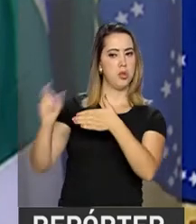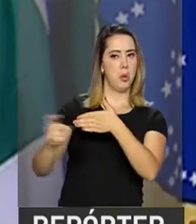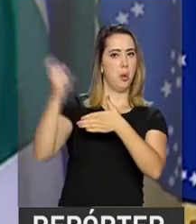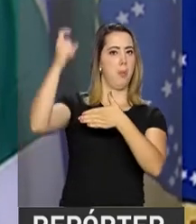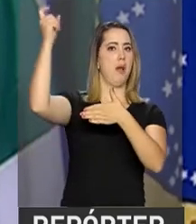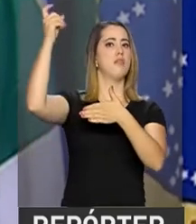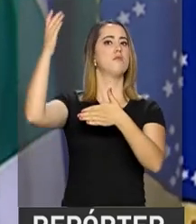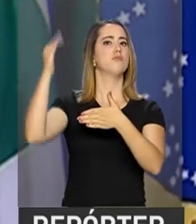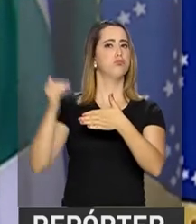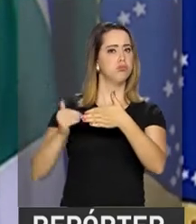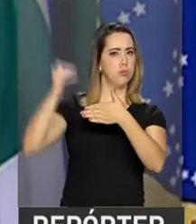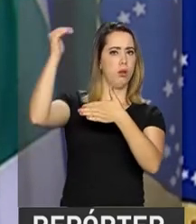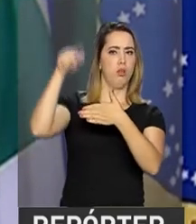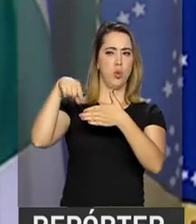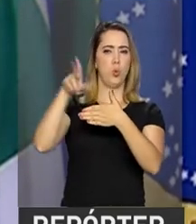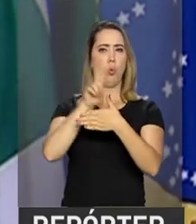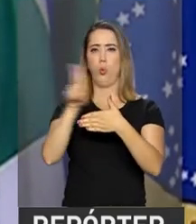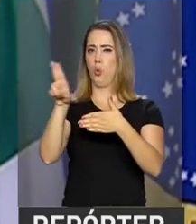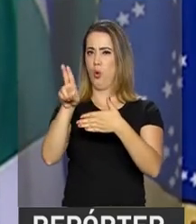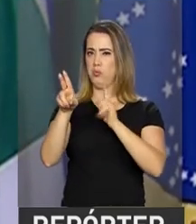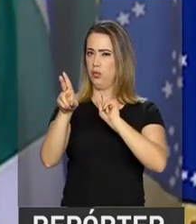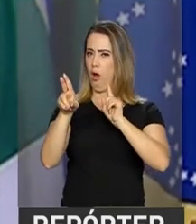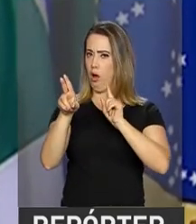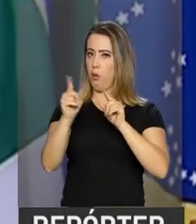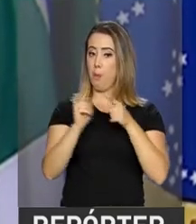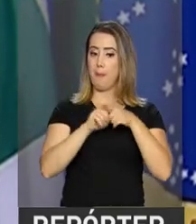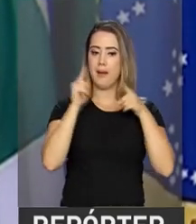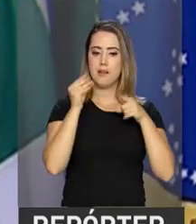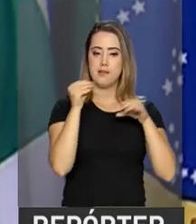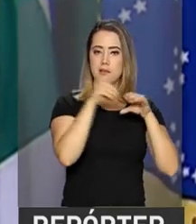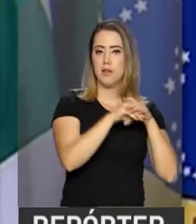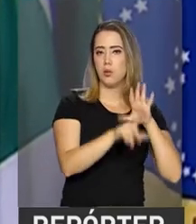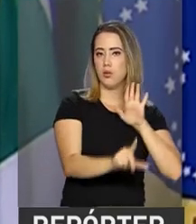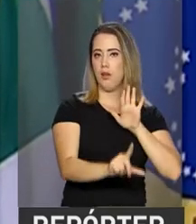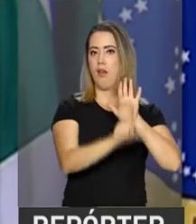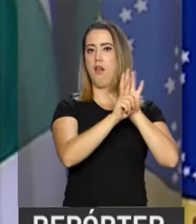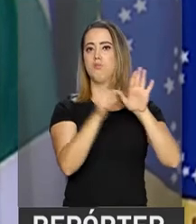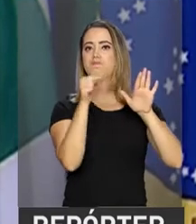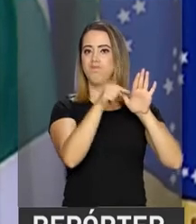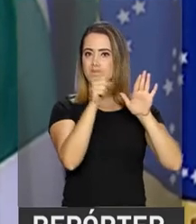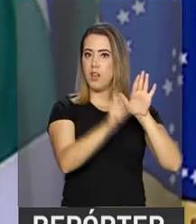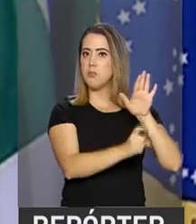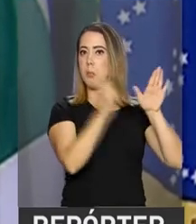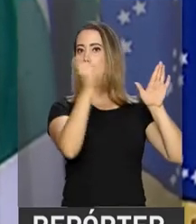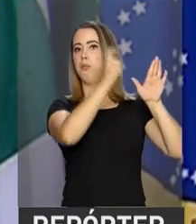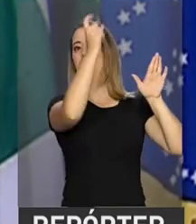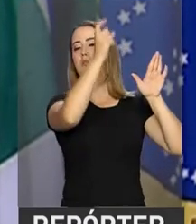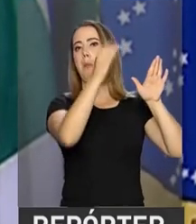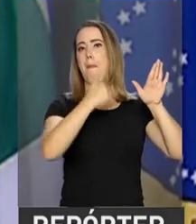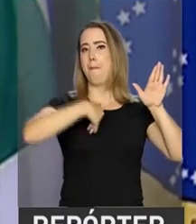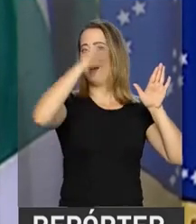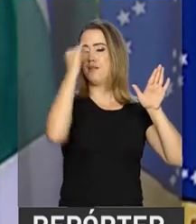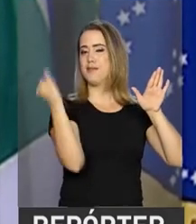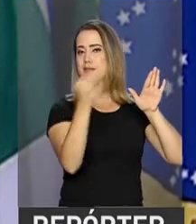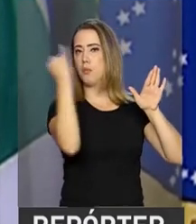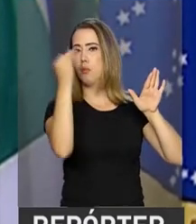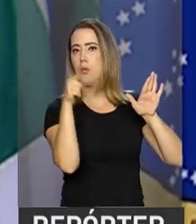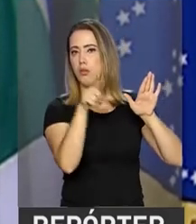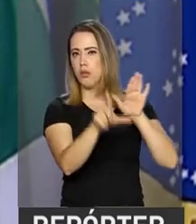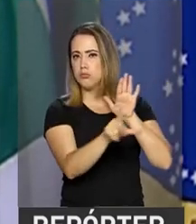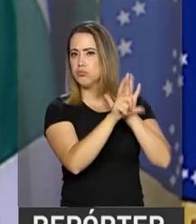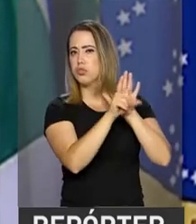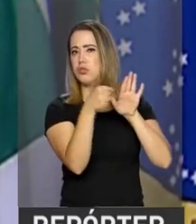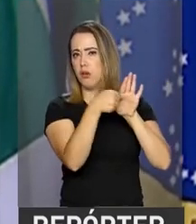nas autoridades constituídas, mas está na lei. Ou seja, toda vez que há um